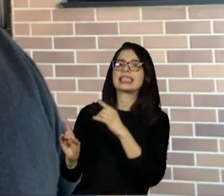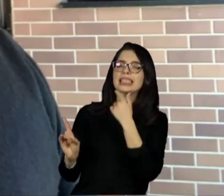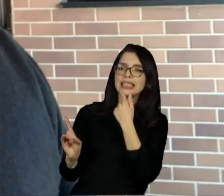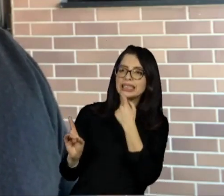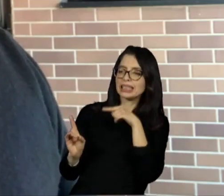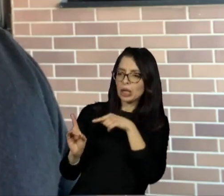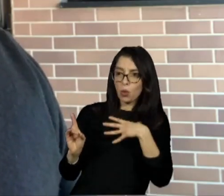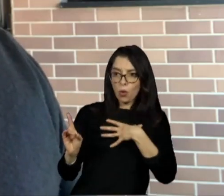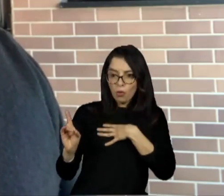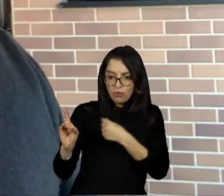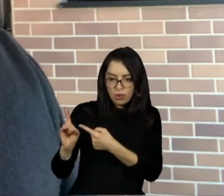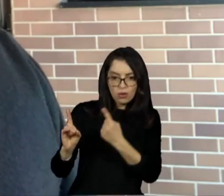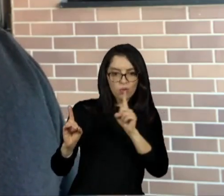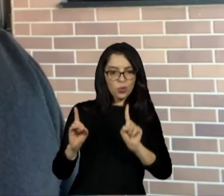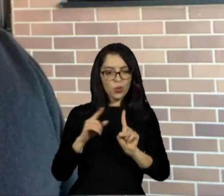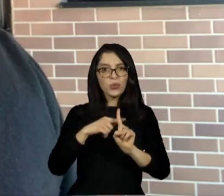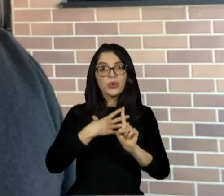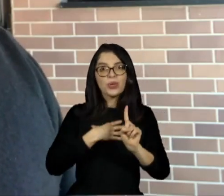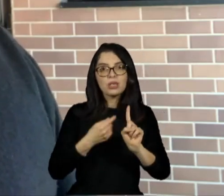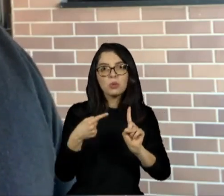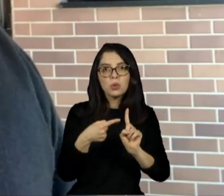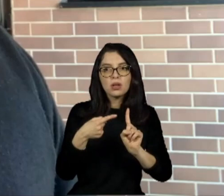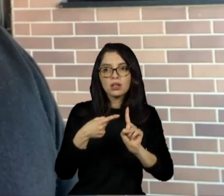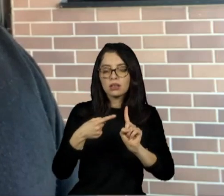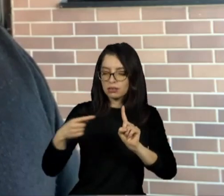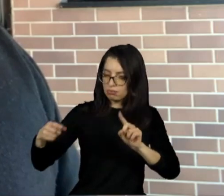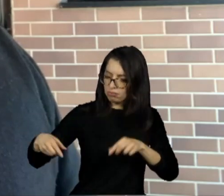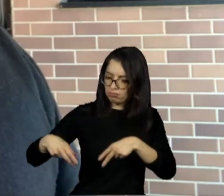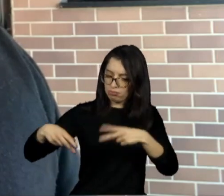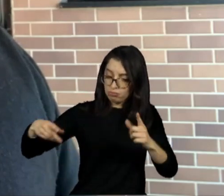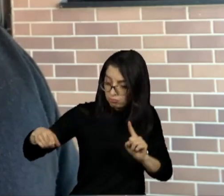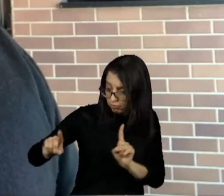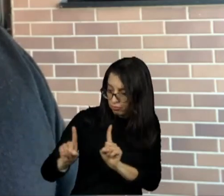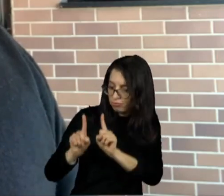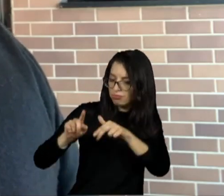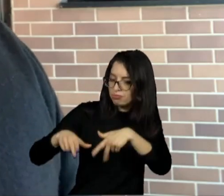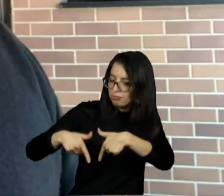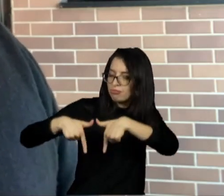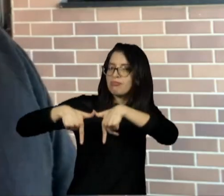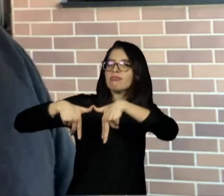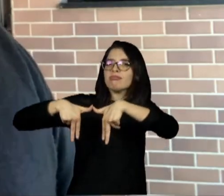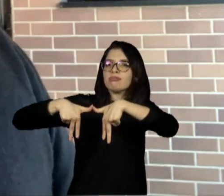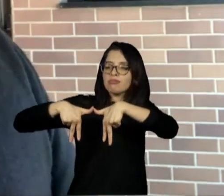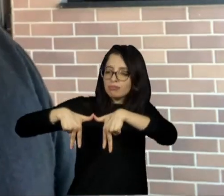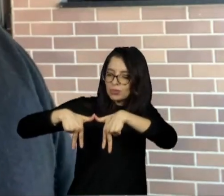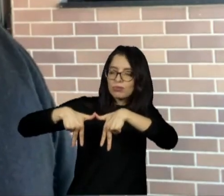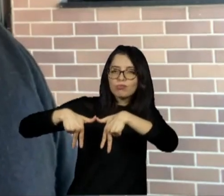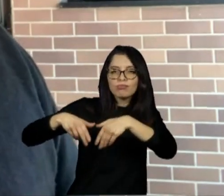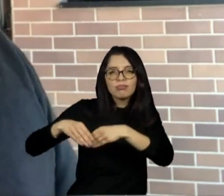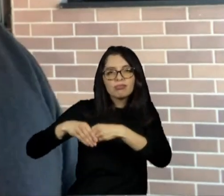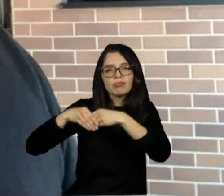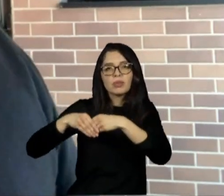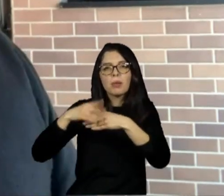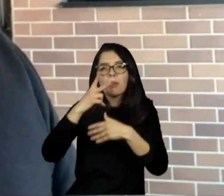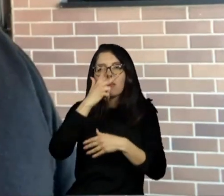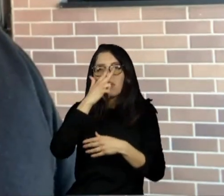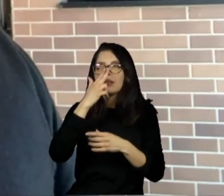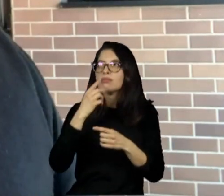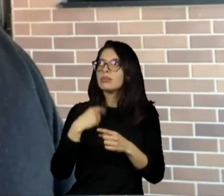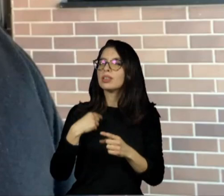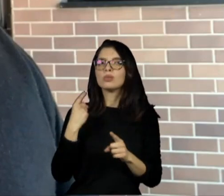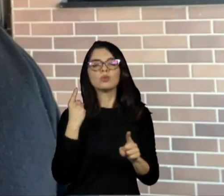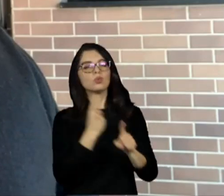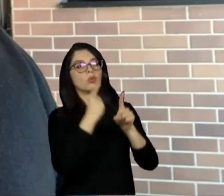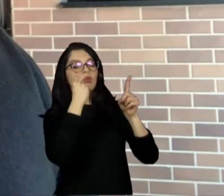filho, ela vai descobrir, vai se redescobrir.